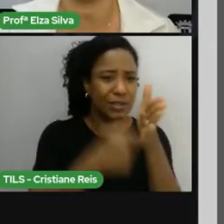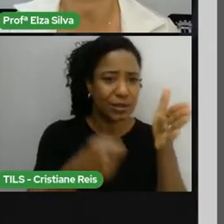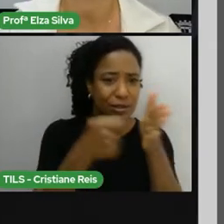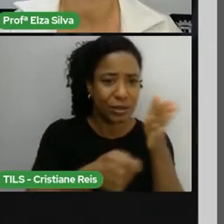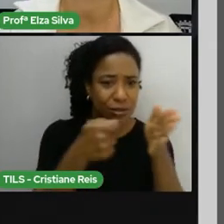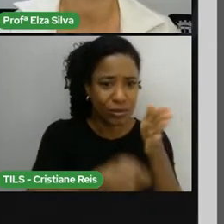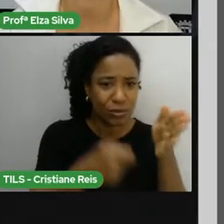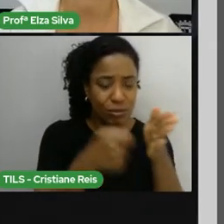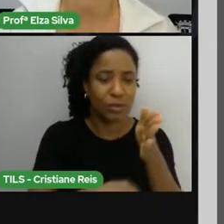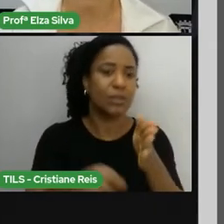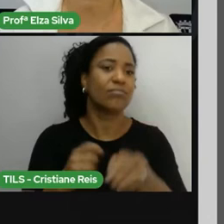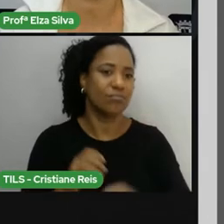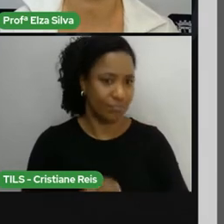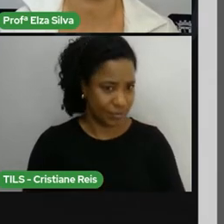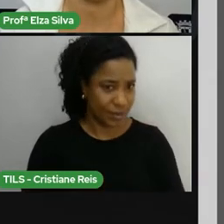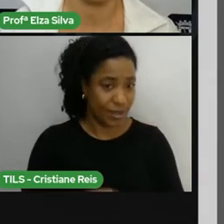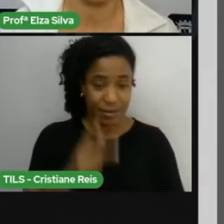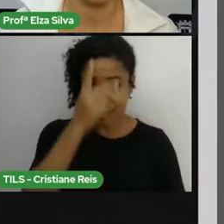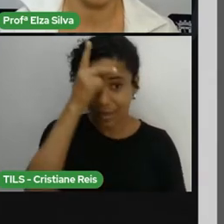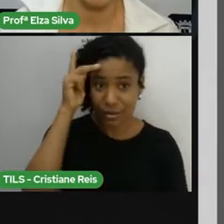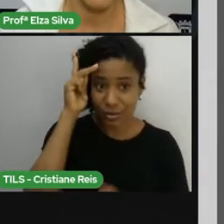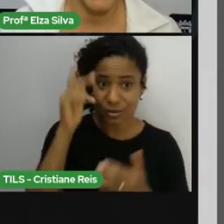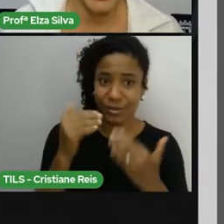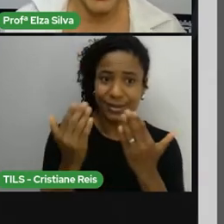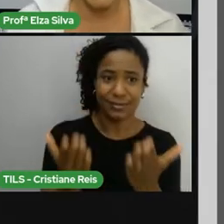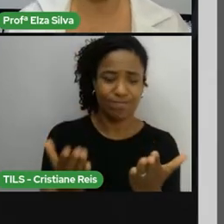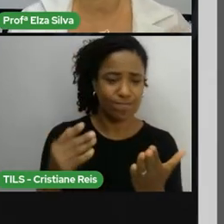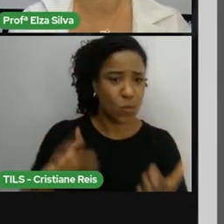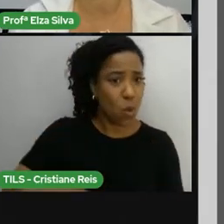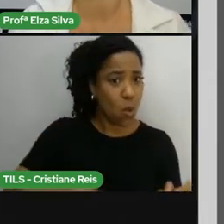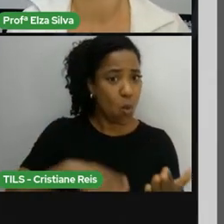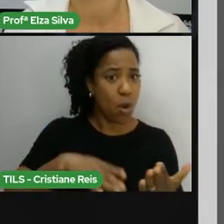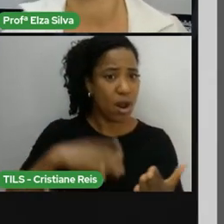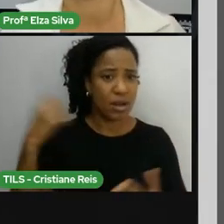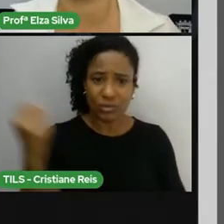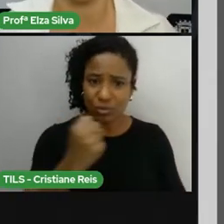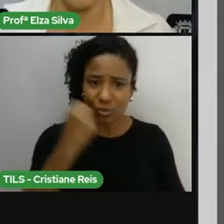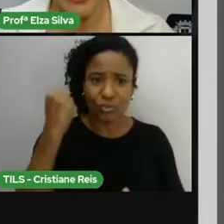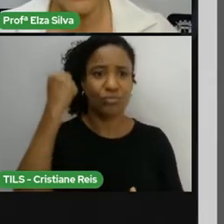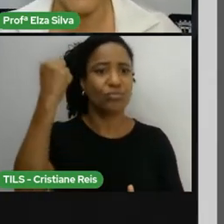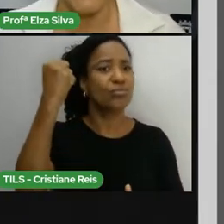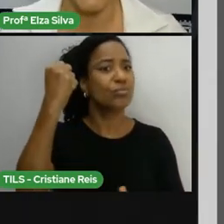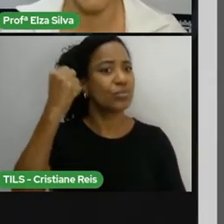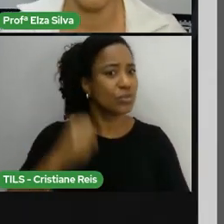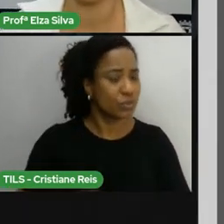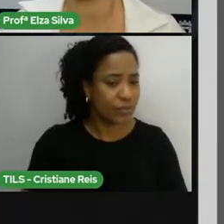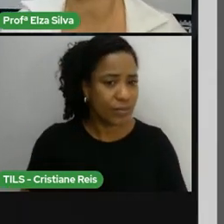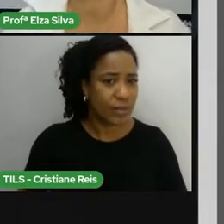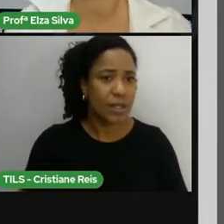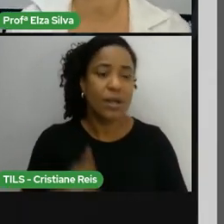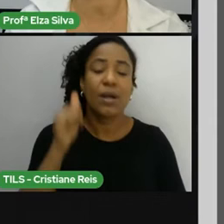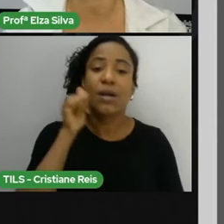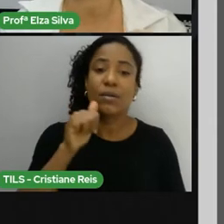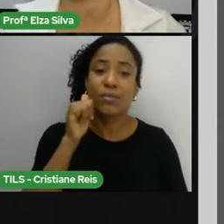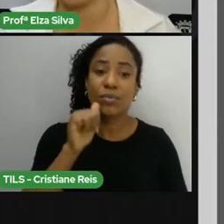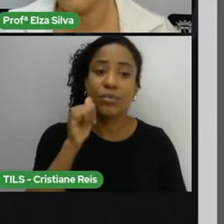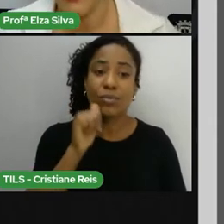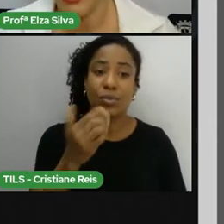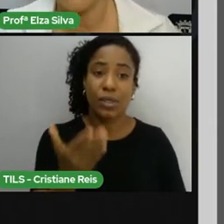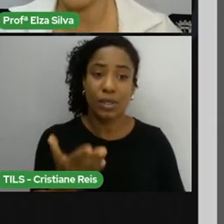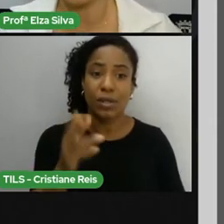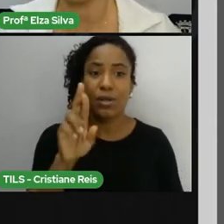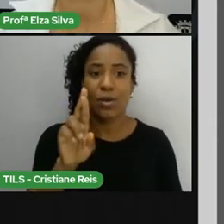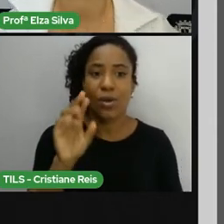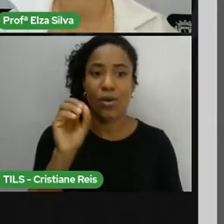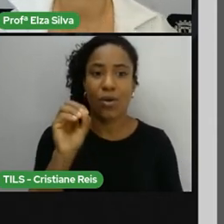espelhar nestas pessoas. A ação de Rosa Parkes foi assim um estopim